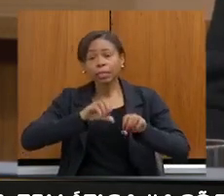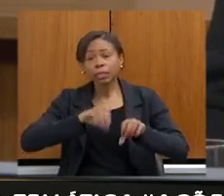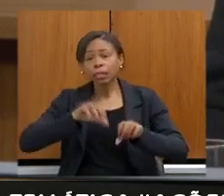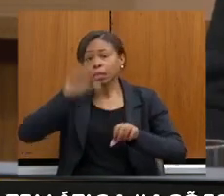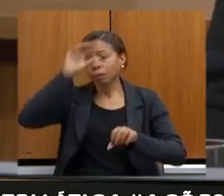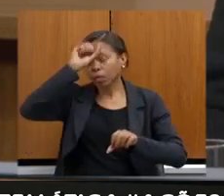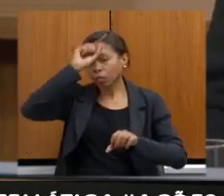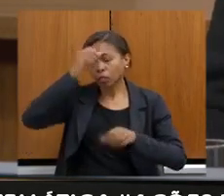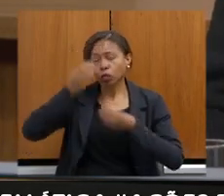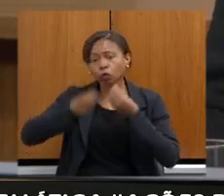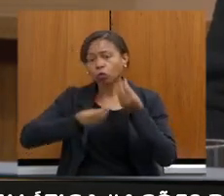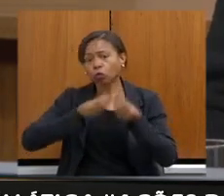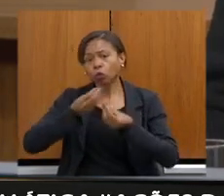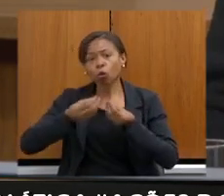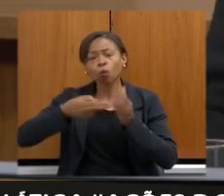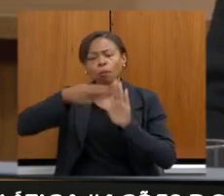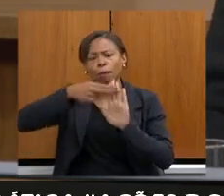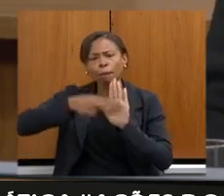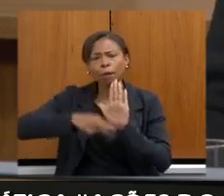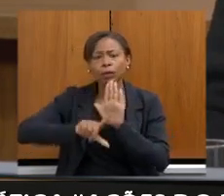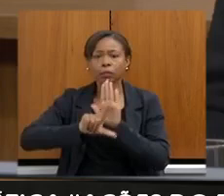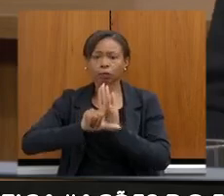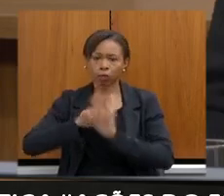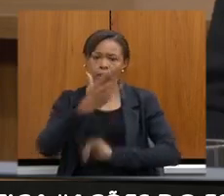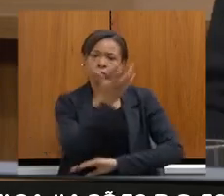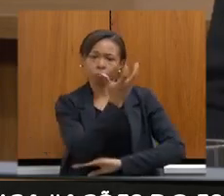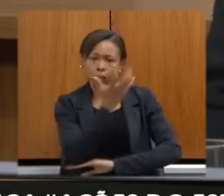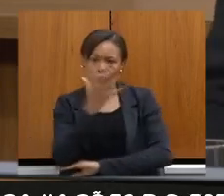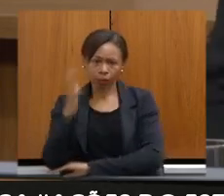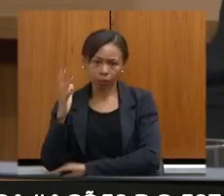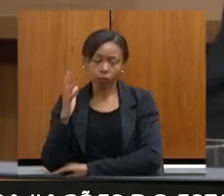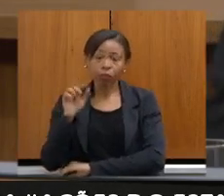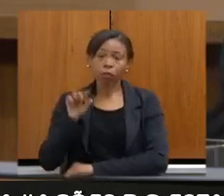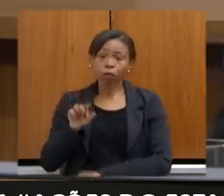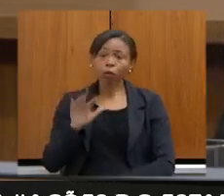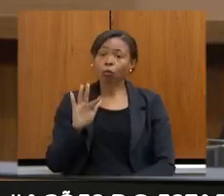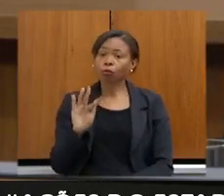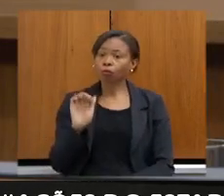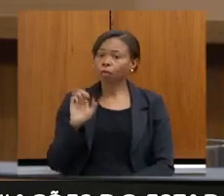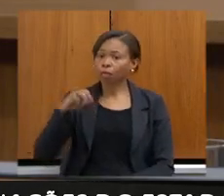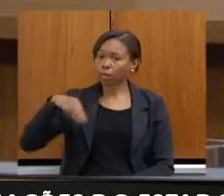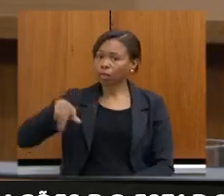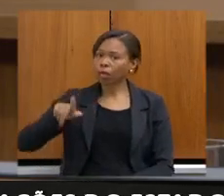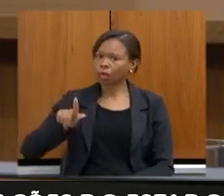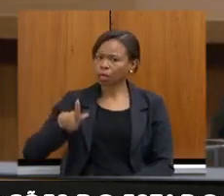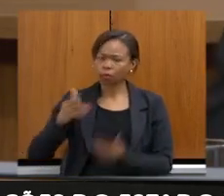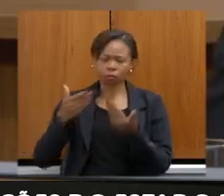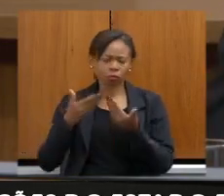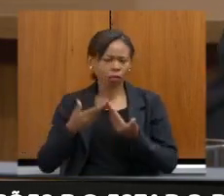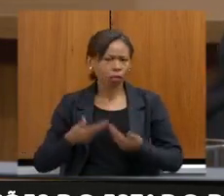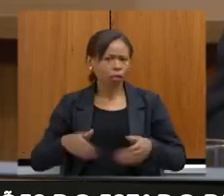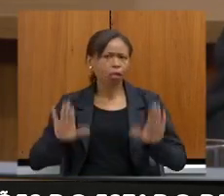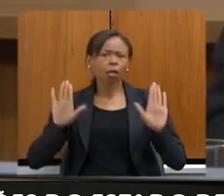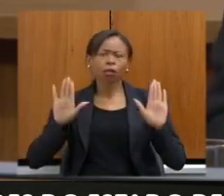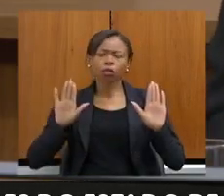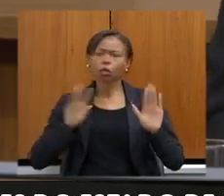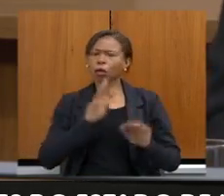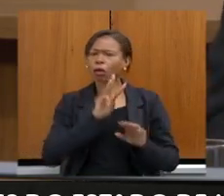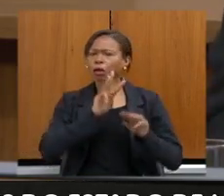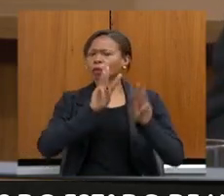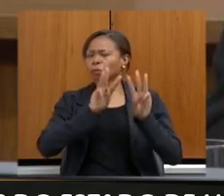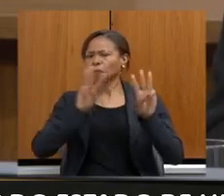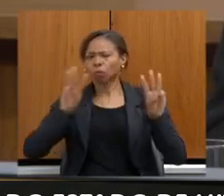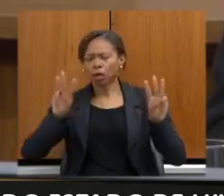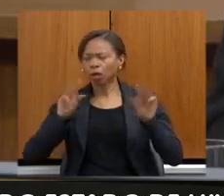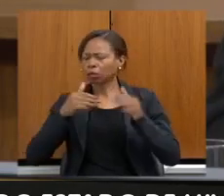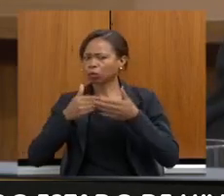procedimentos de regularização ambiental. Então, o sistema Faeng está aberto em todos os canais que possamos